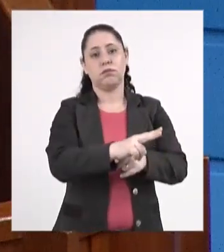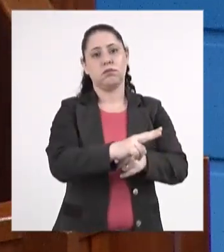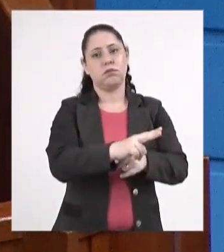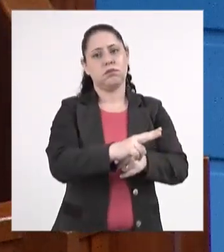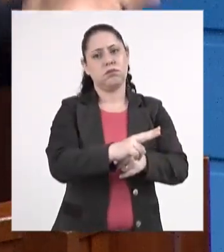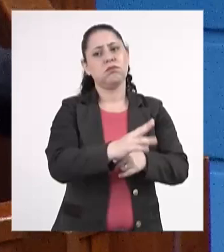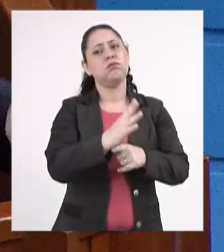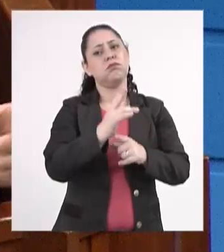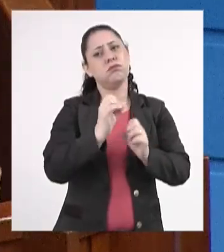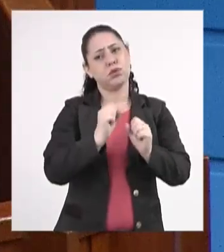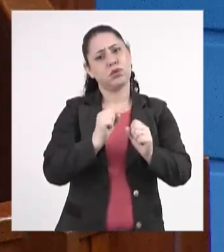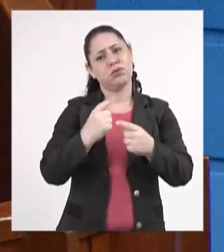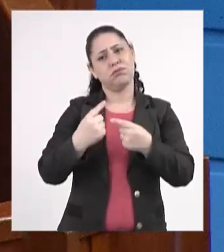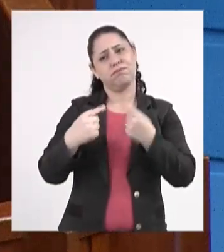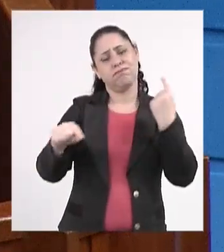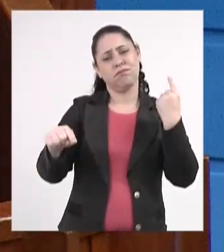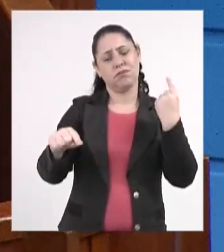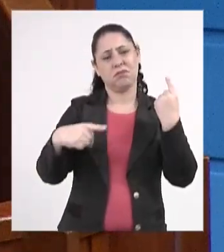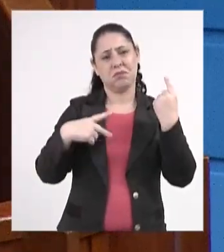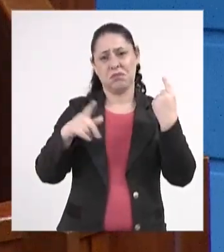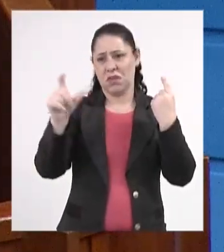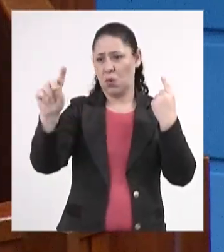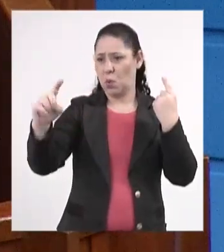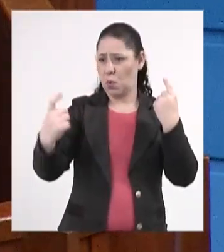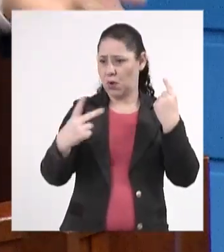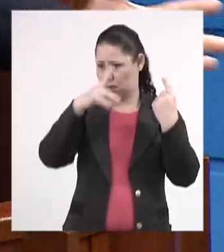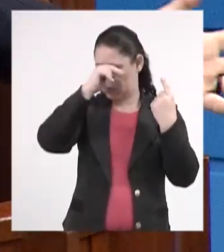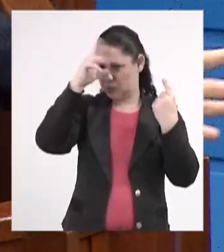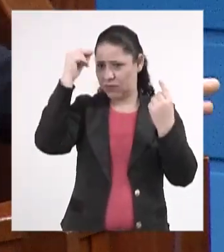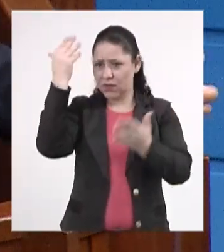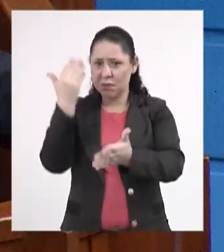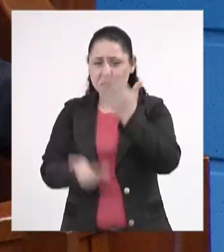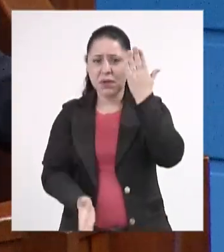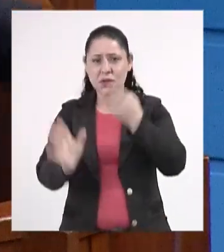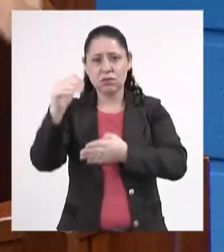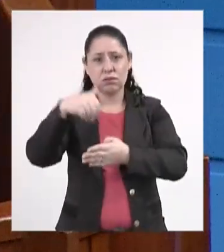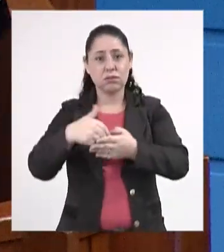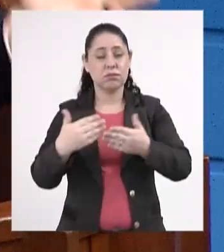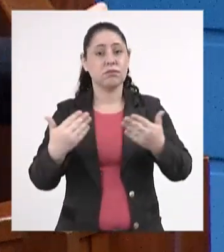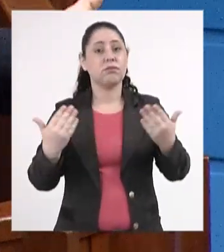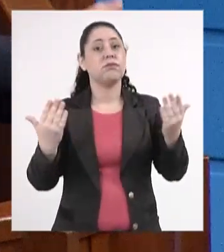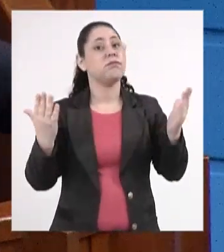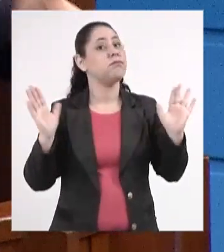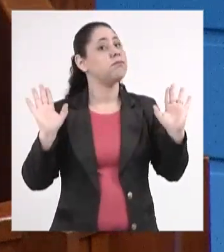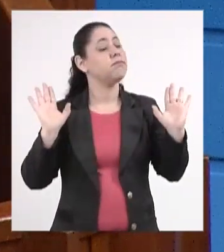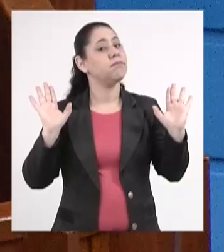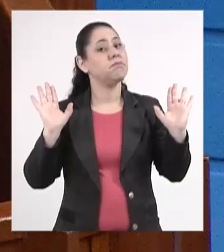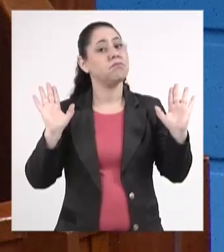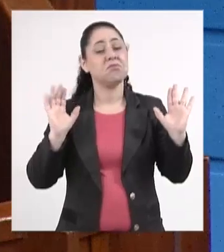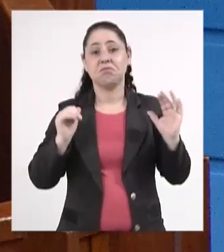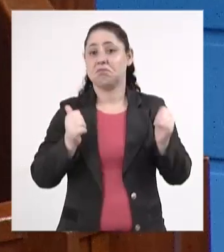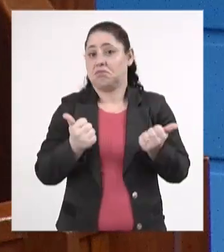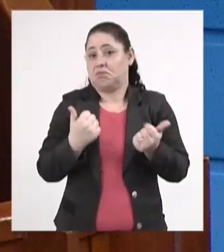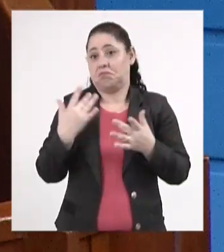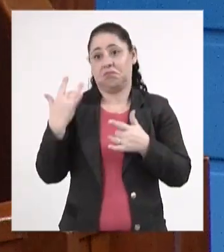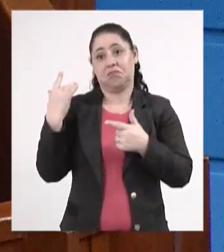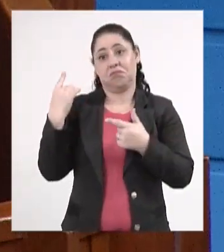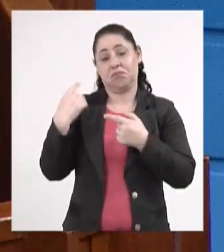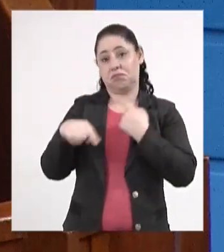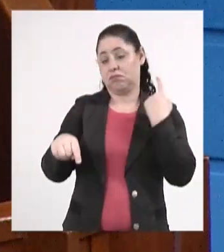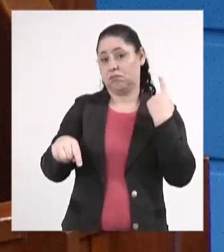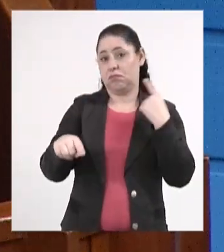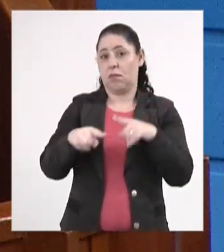discordar aqui e ali, ah, contratou um ex-prefeito que perdeu a eleição. Tudo bem, eu posso até discordar,